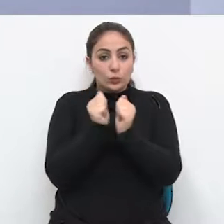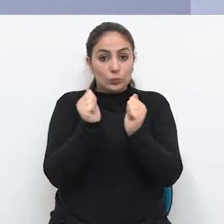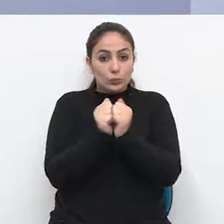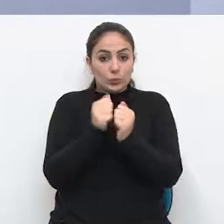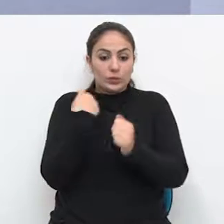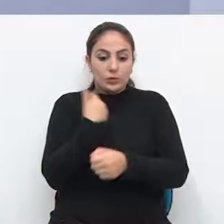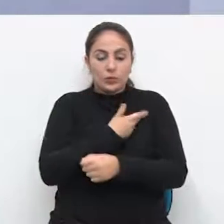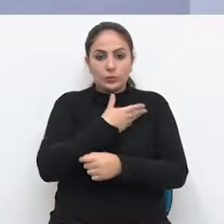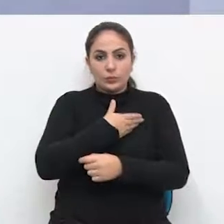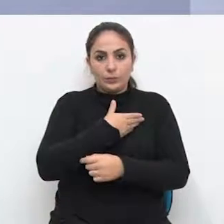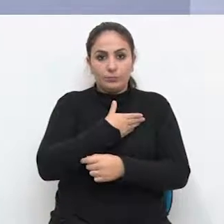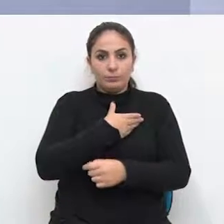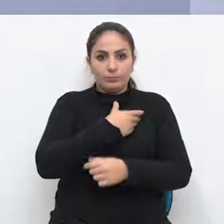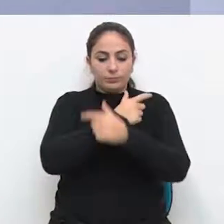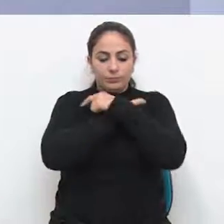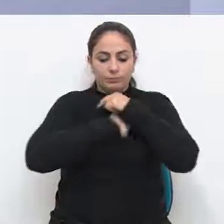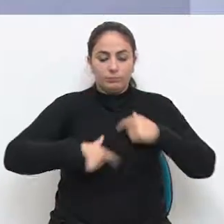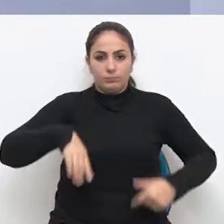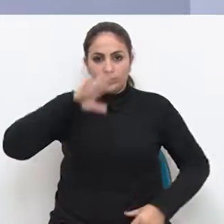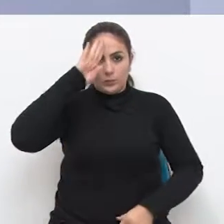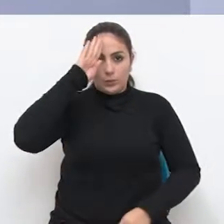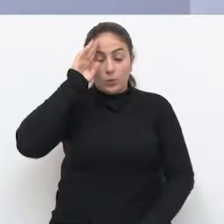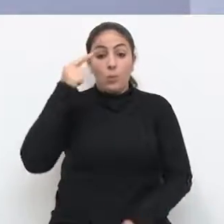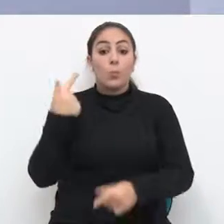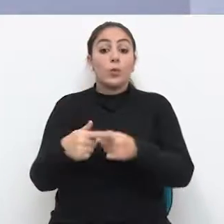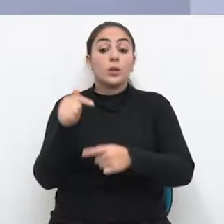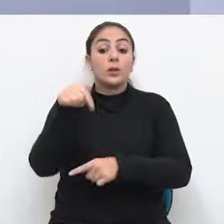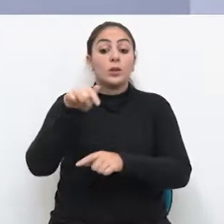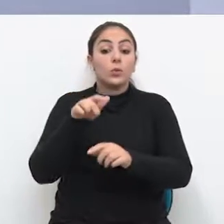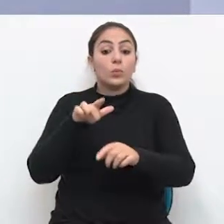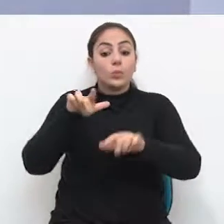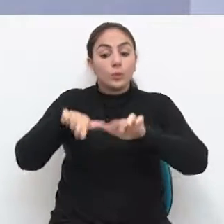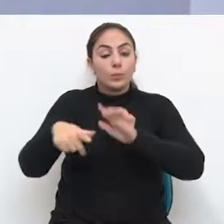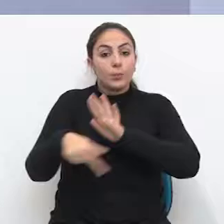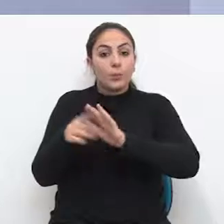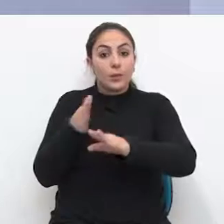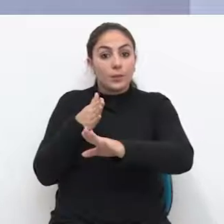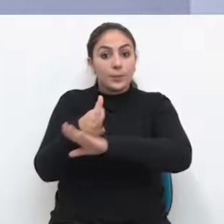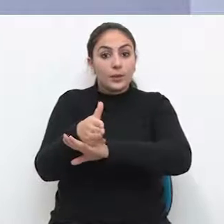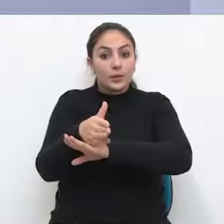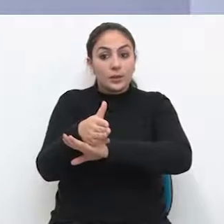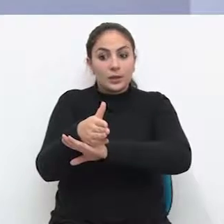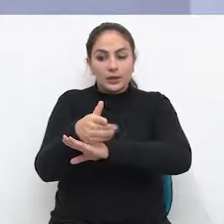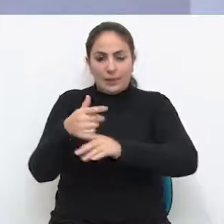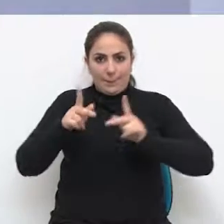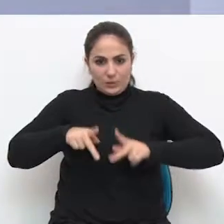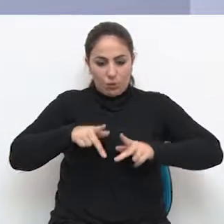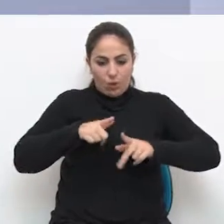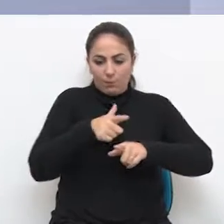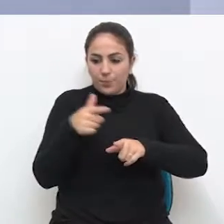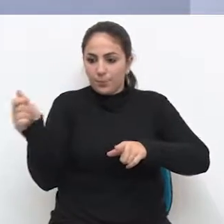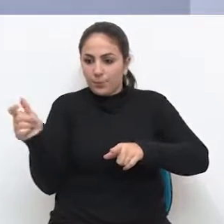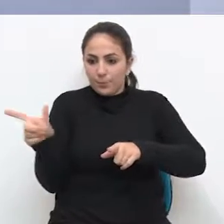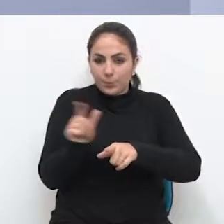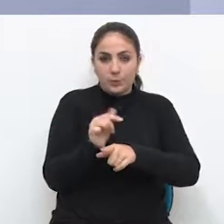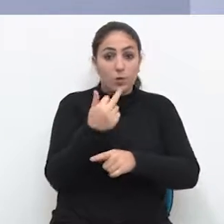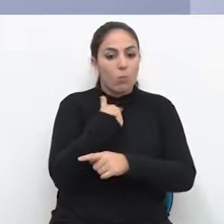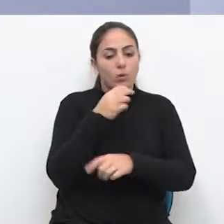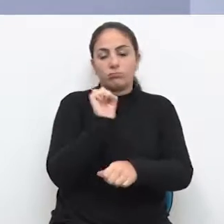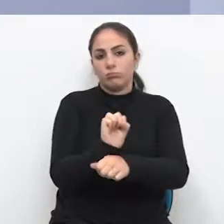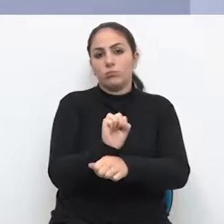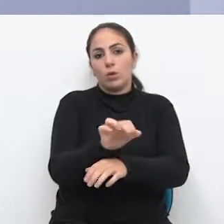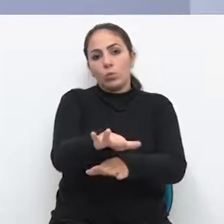trânsito, porque ali é o lugar de embarque e desembarque. As ambulâncias não podem permanecer naquele local.